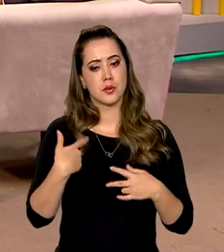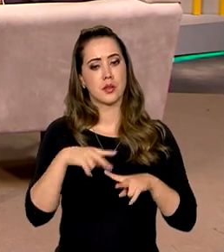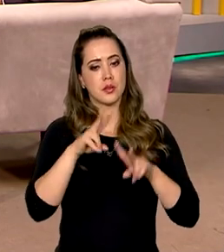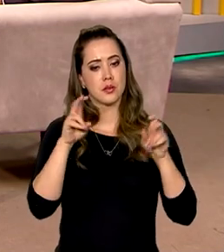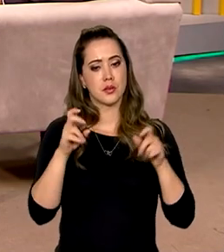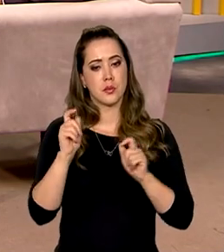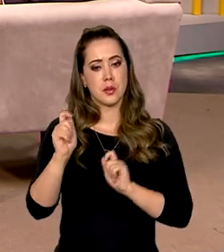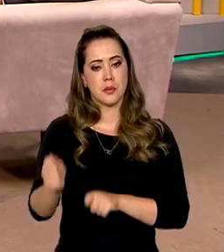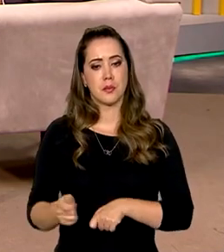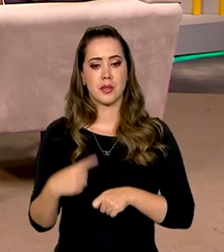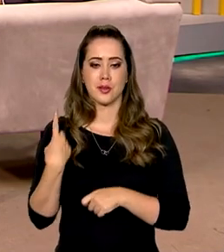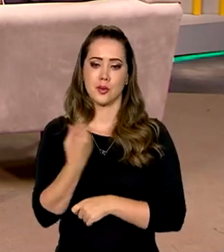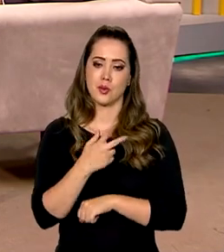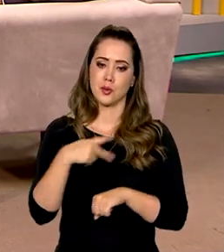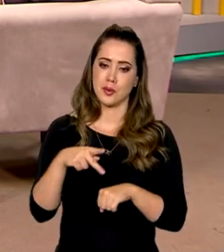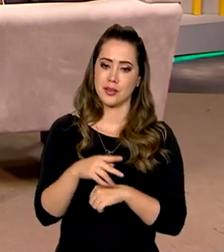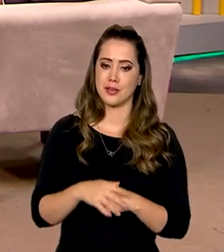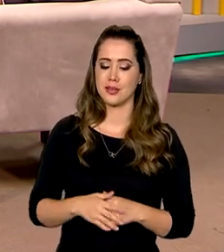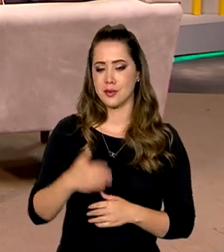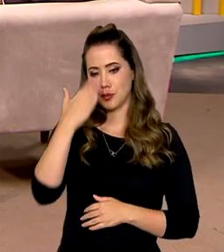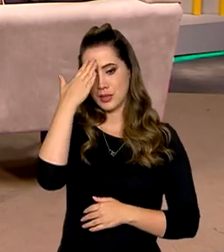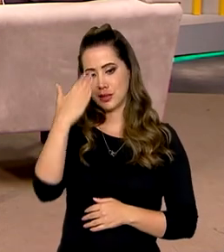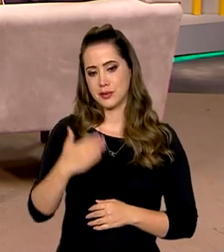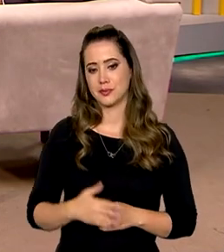pesca e aquicultura do nosso país. Obrigado. Um abraço.